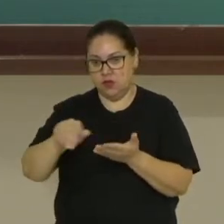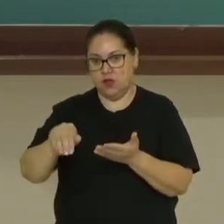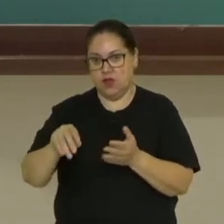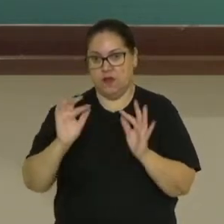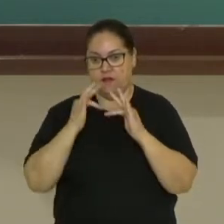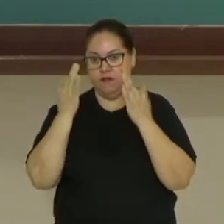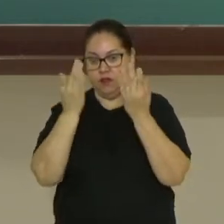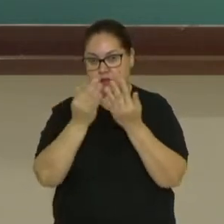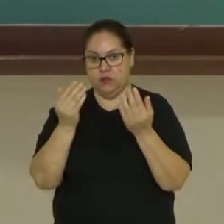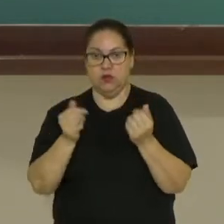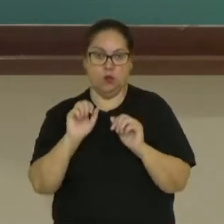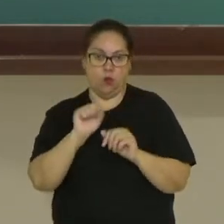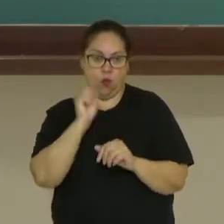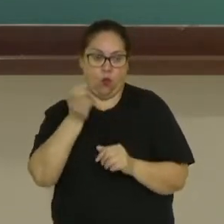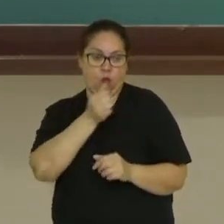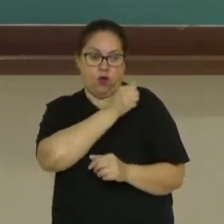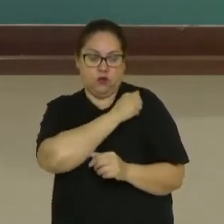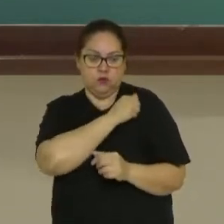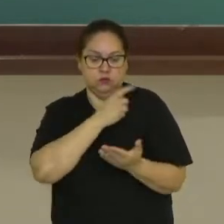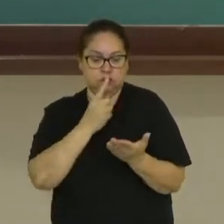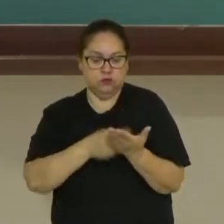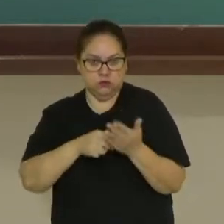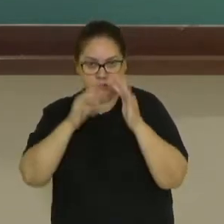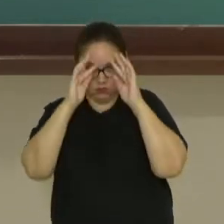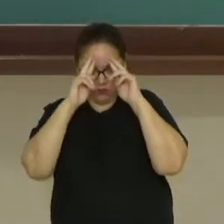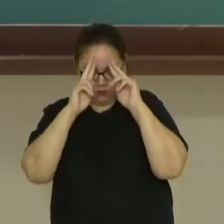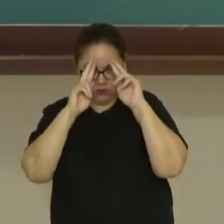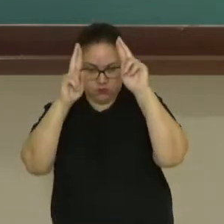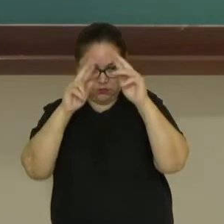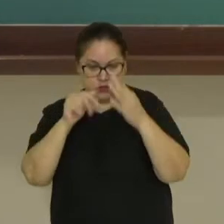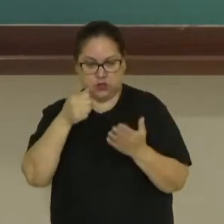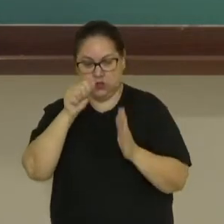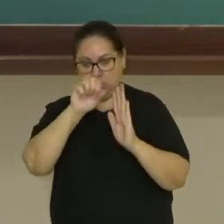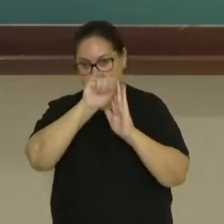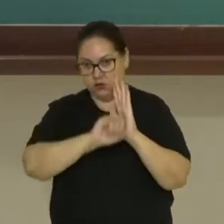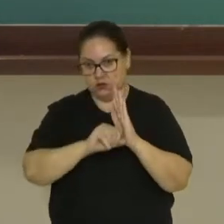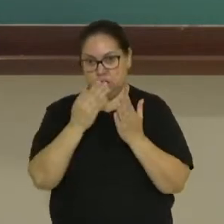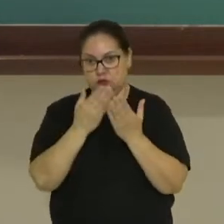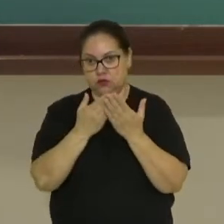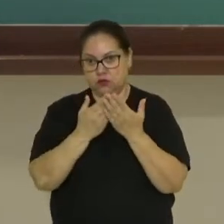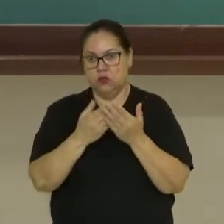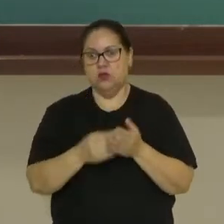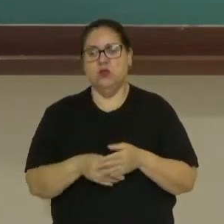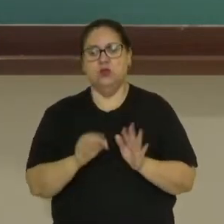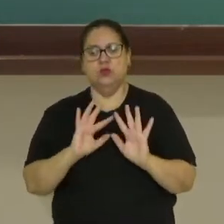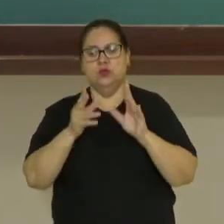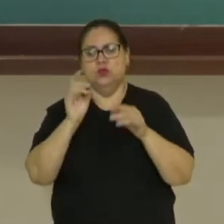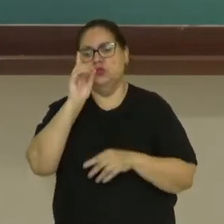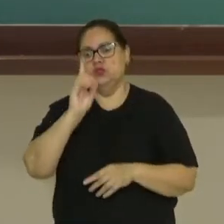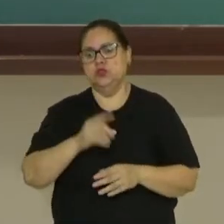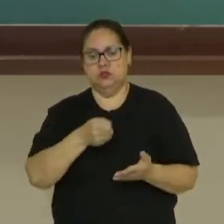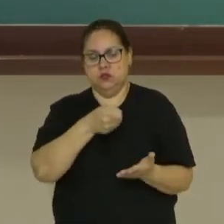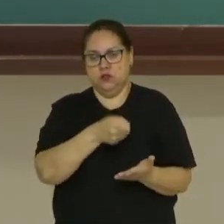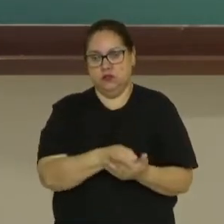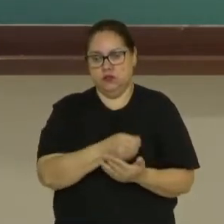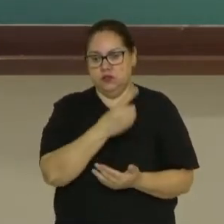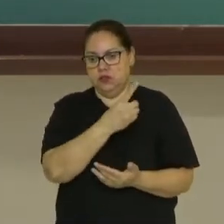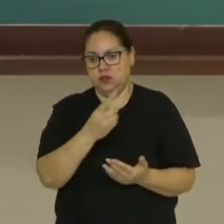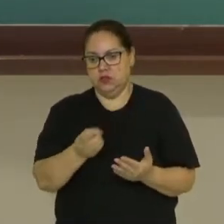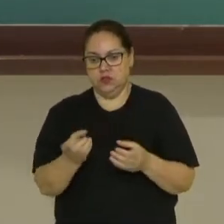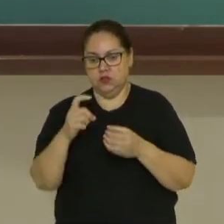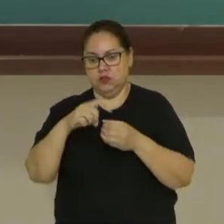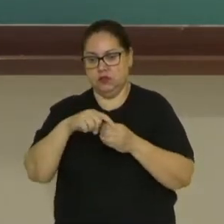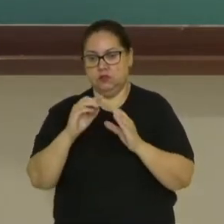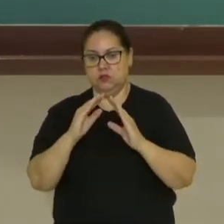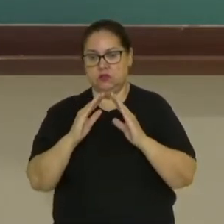o aluno, caso seja maior de idade, se compromete a respeitar o regimento escolar. E é ali que está descrito todos os direitos e deveres de cada membro da